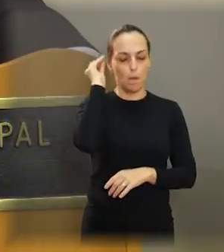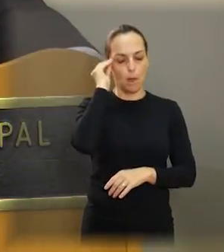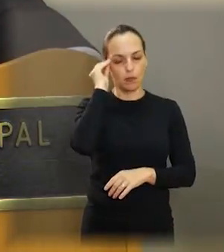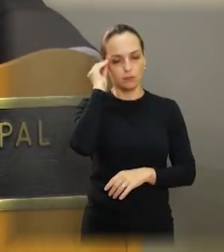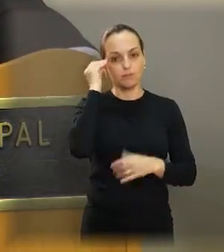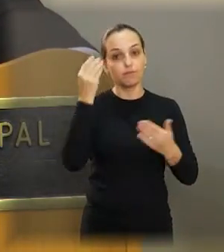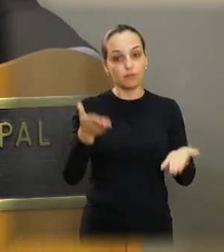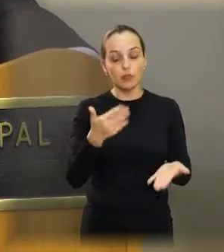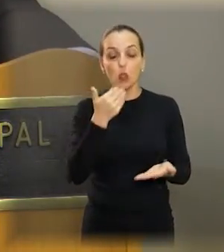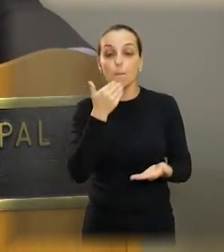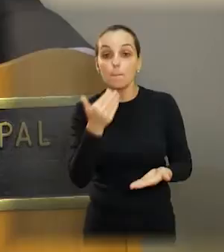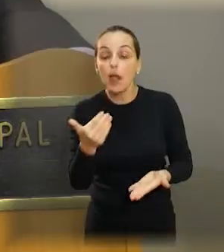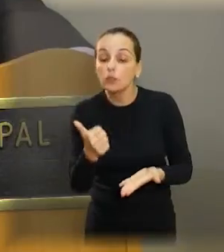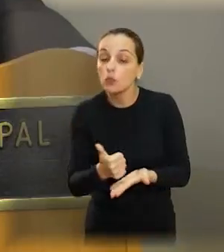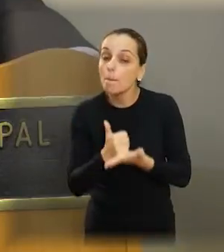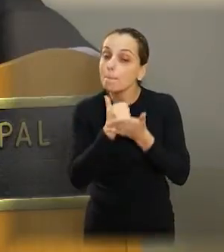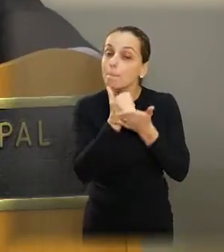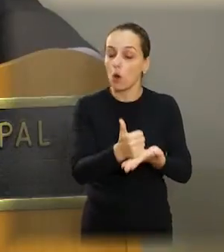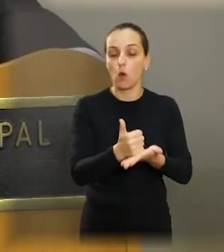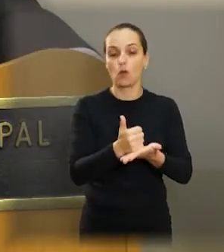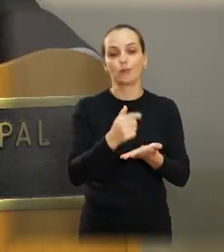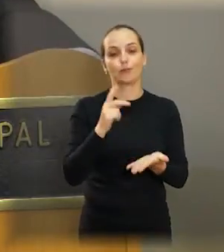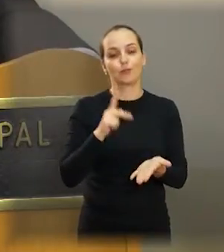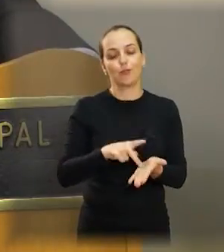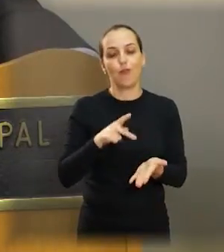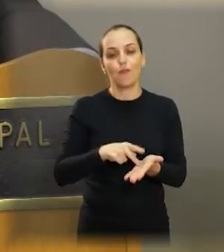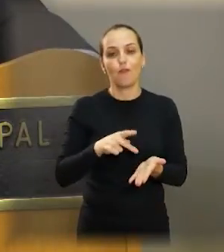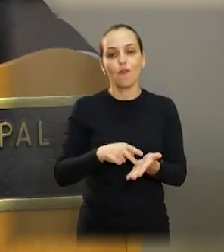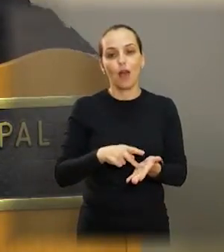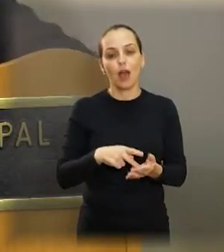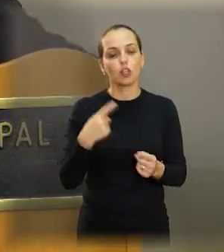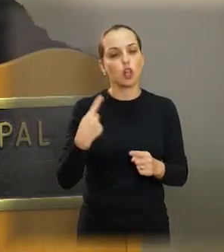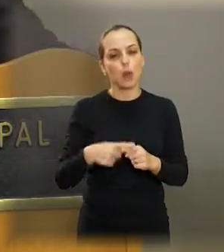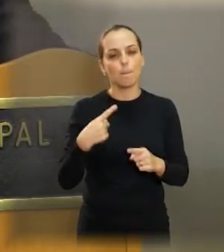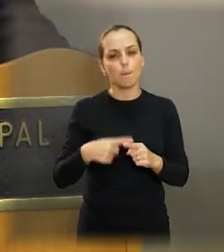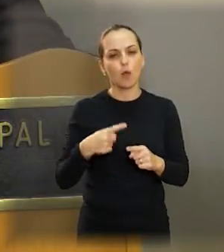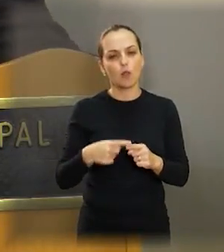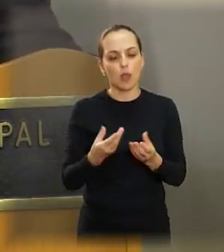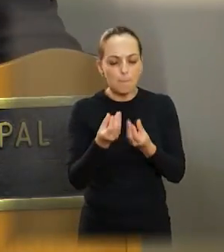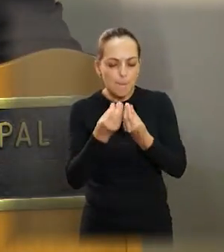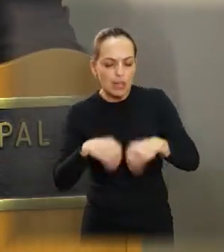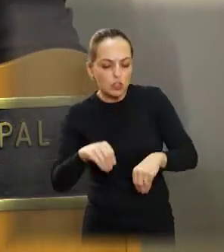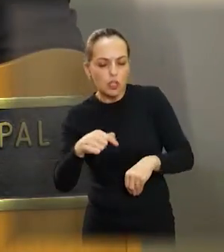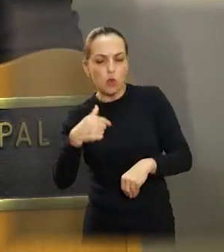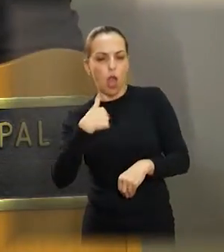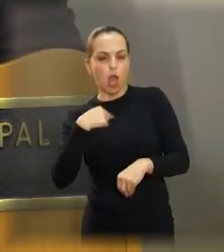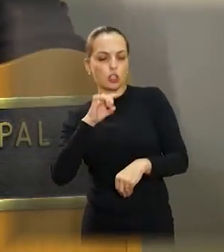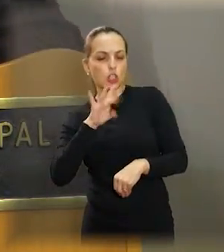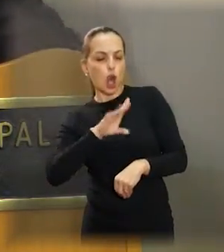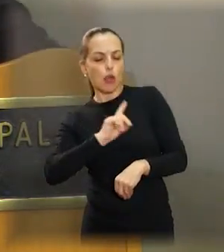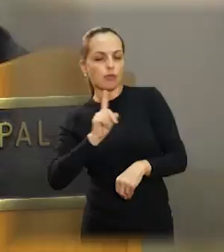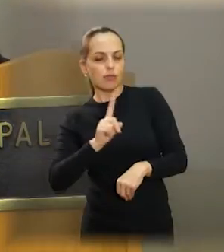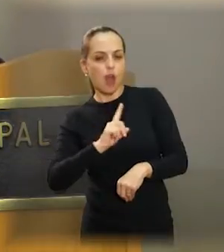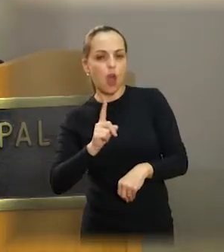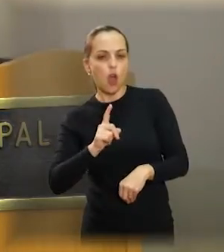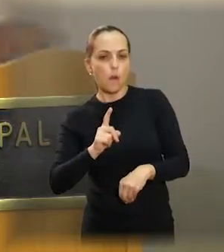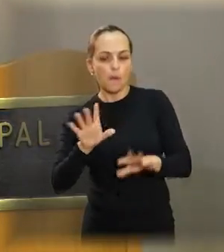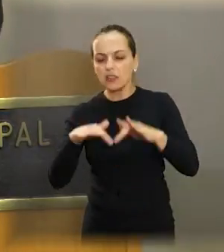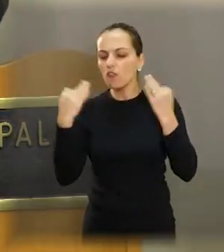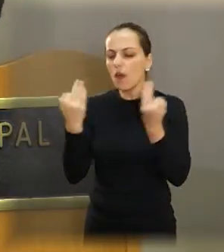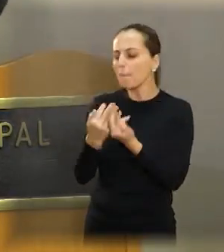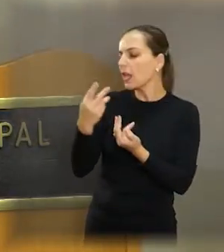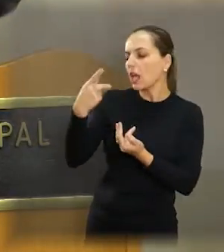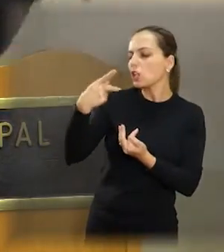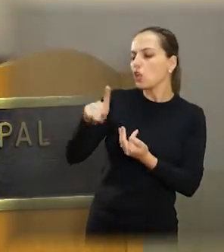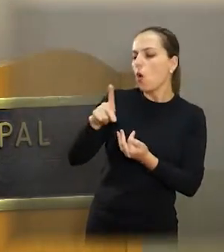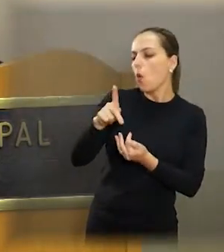peço aqui muito apoio. Estou repetindo dez vezes aqui, porque não está prudicando eu, está prudicando até seu parente que pegou dengue, prudicando